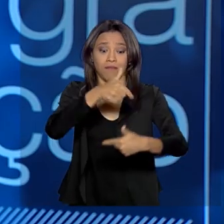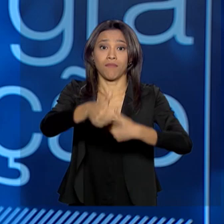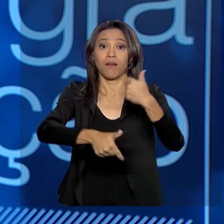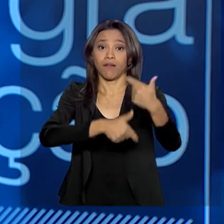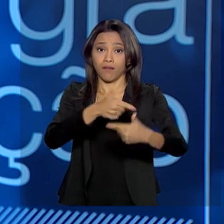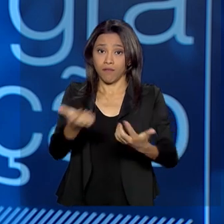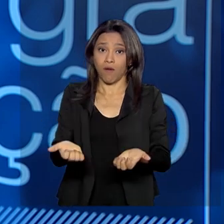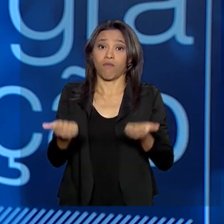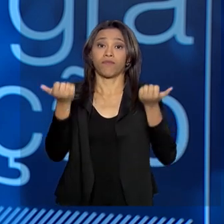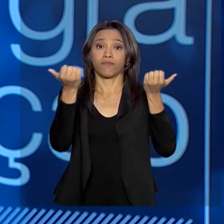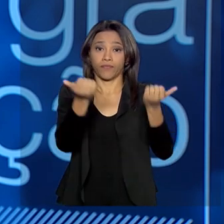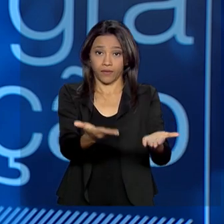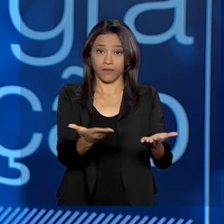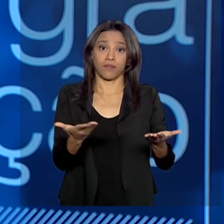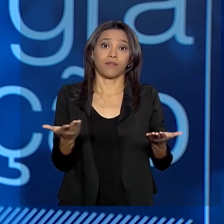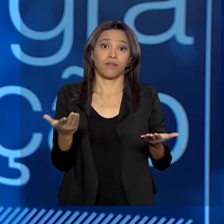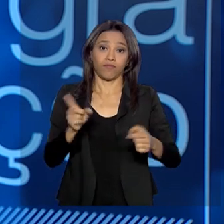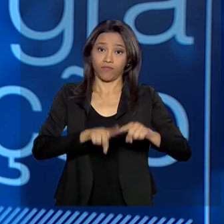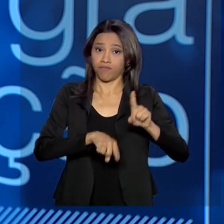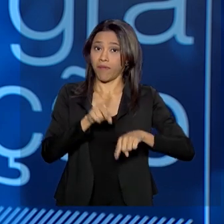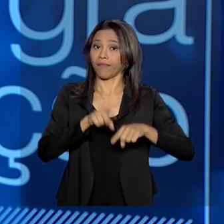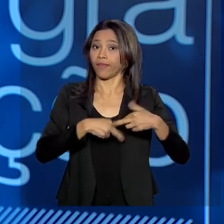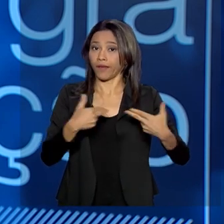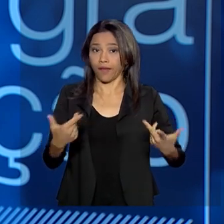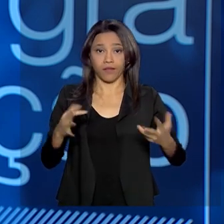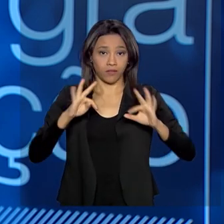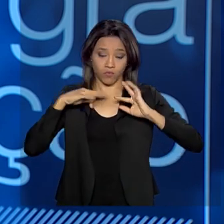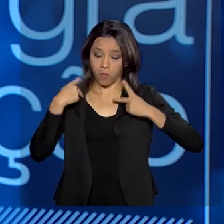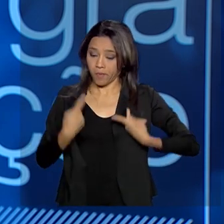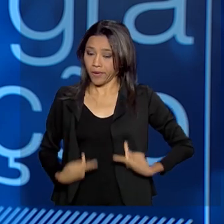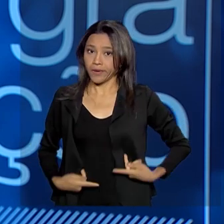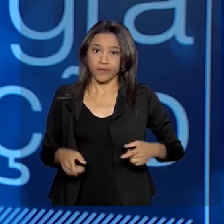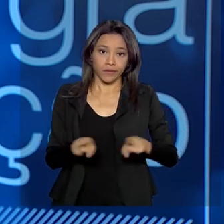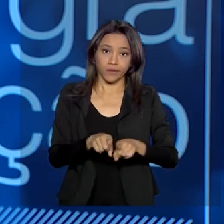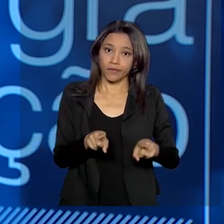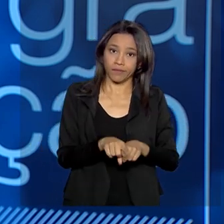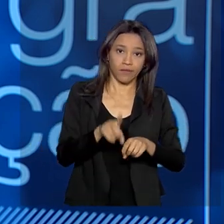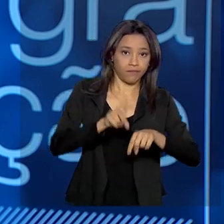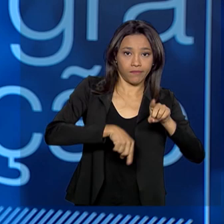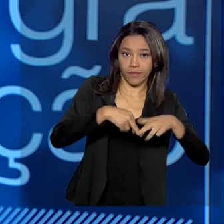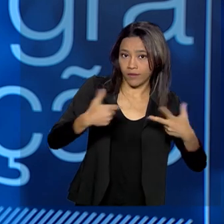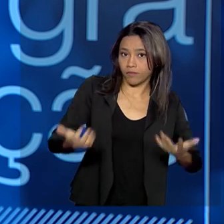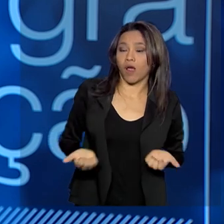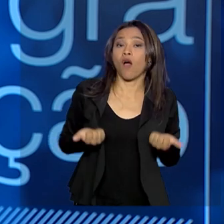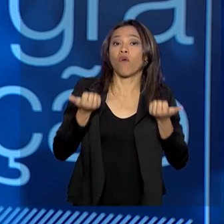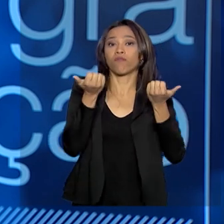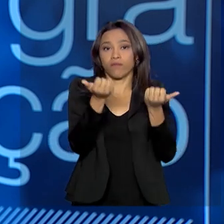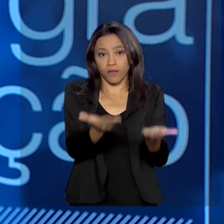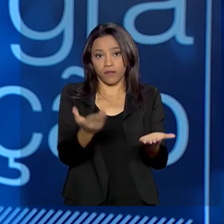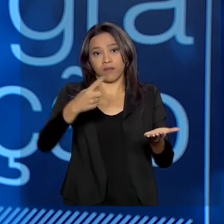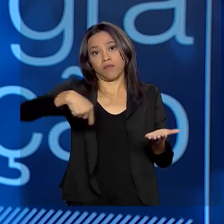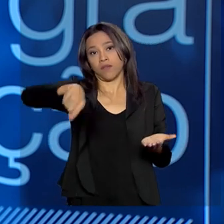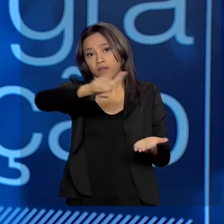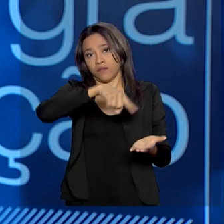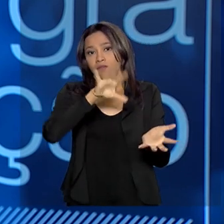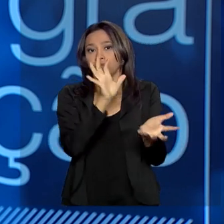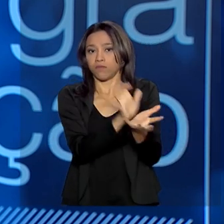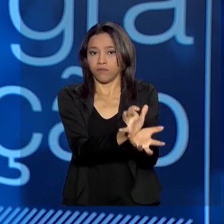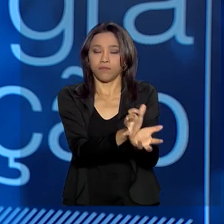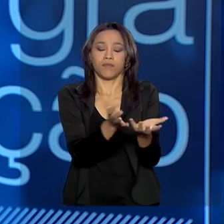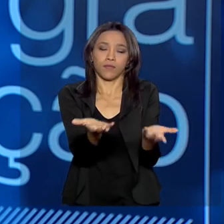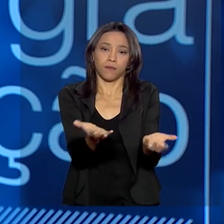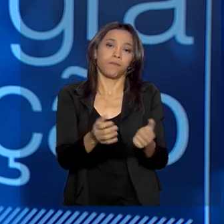recursos, tanto humanos quanto materiais nisso.